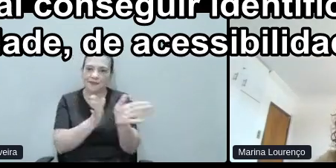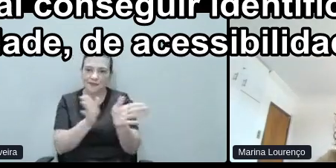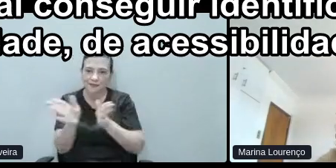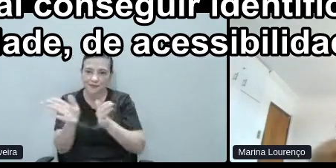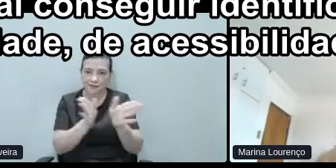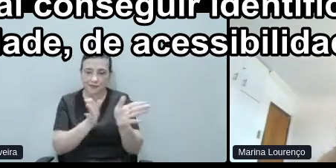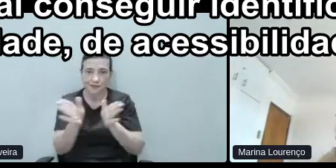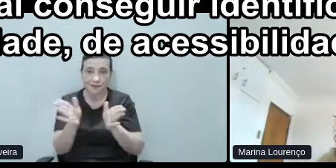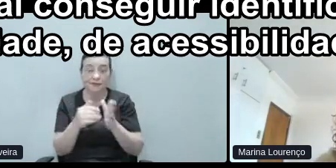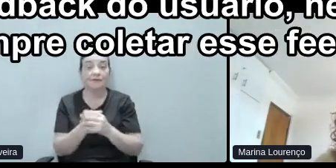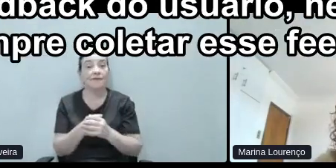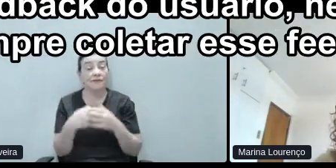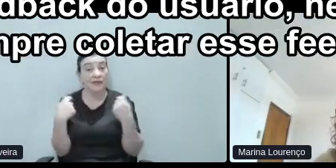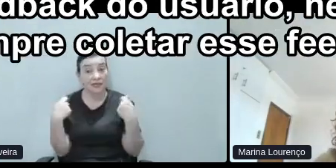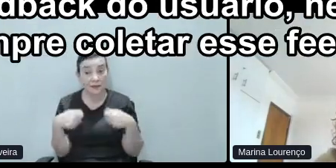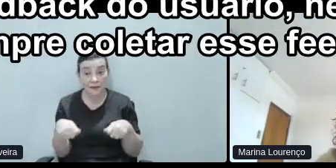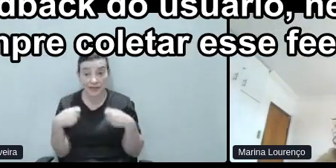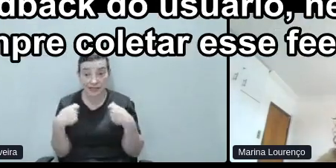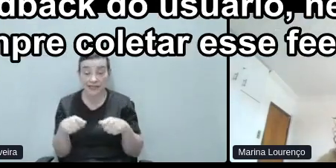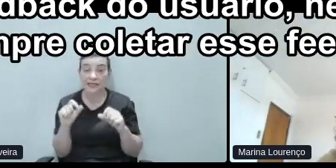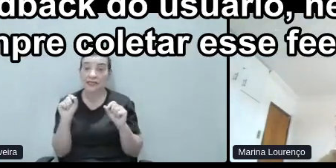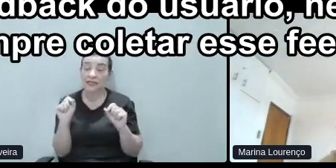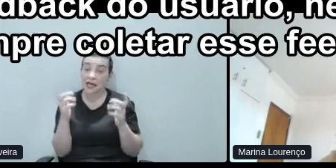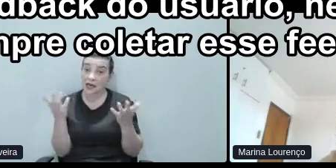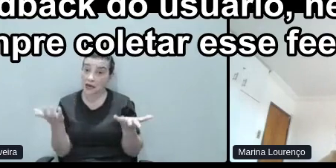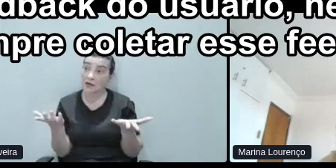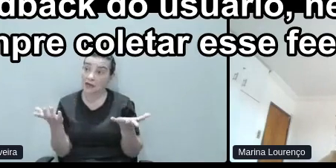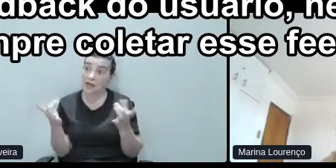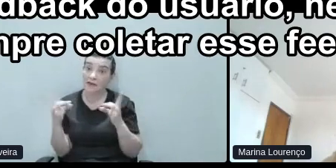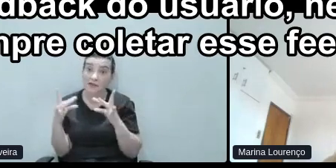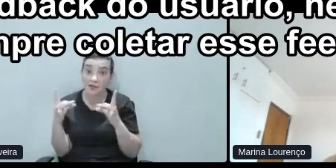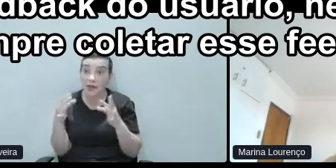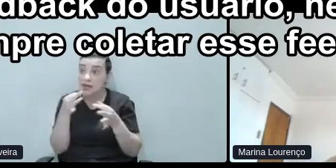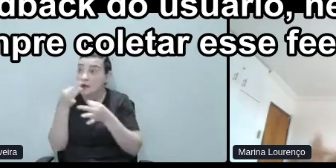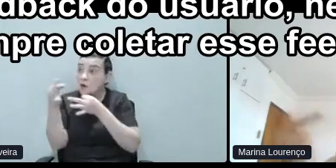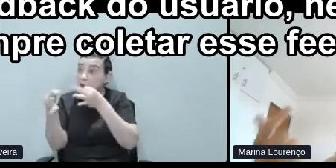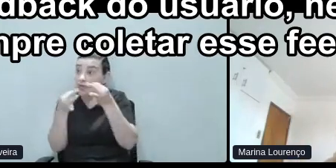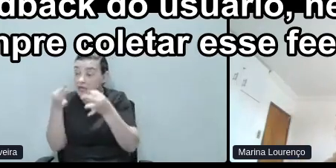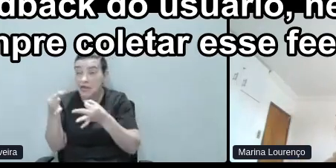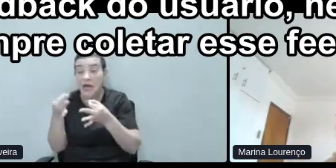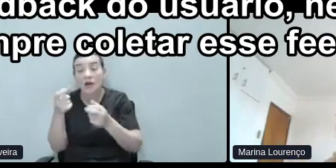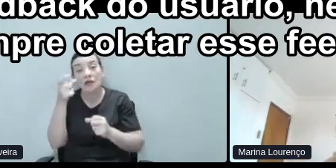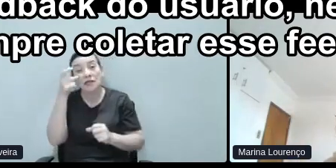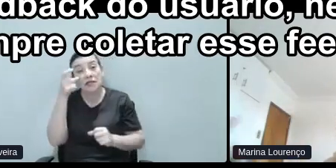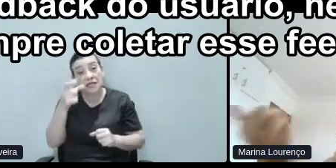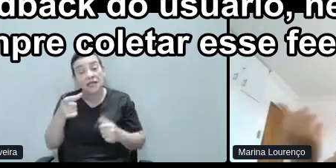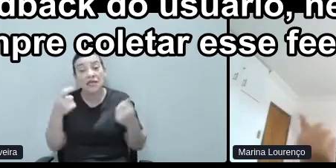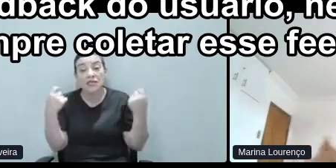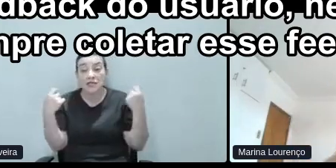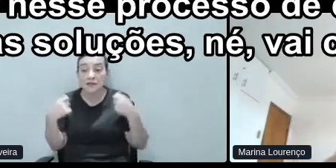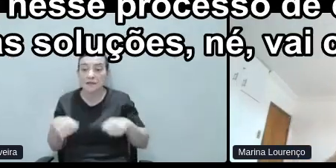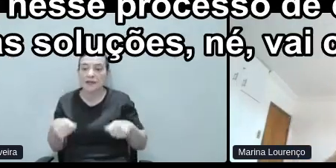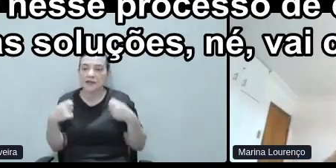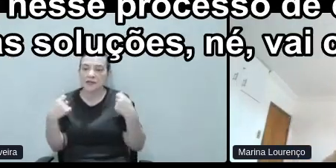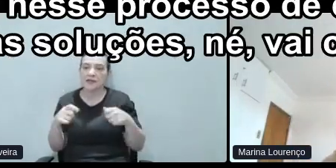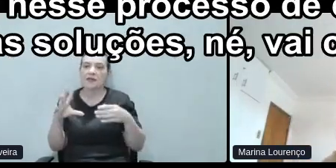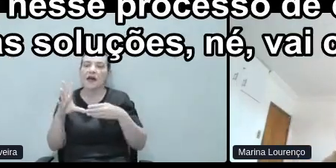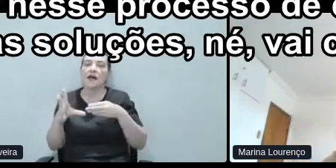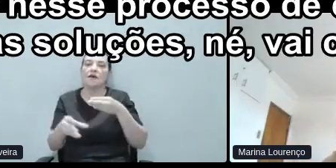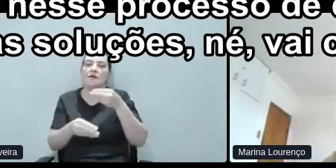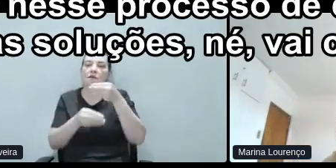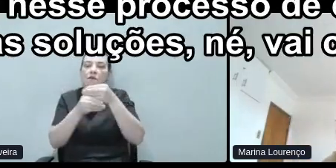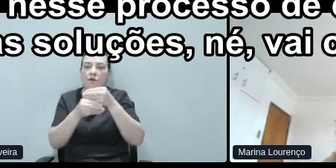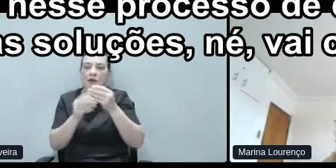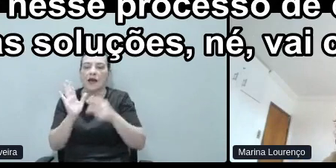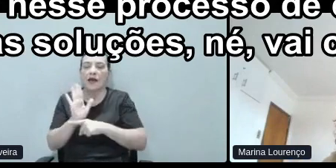é buscar esse feedback do usuário, né. É interessante você sempre coletar esse feedback, e isso vai incorporar nesse